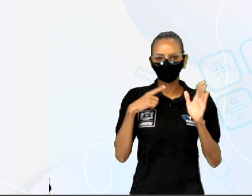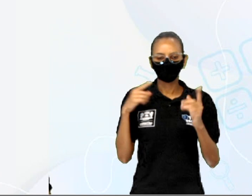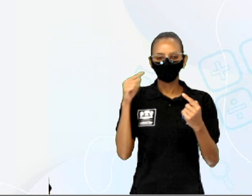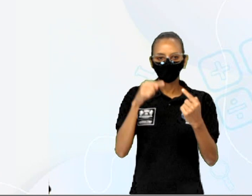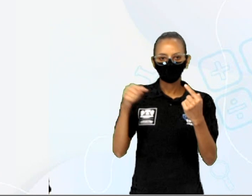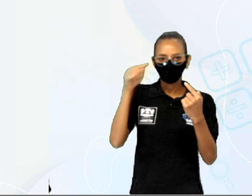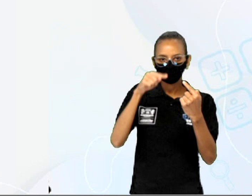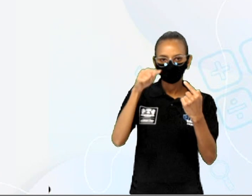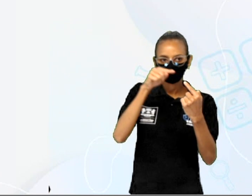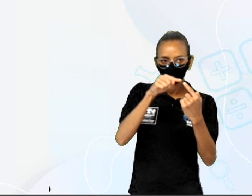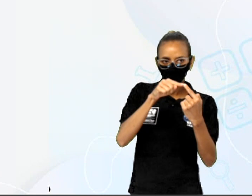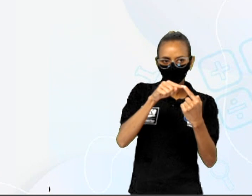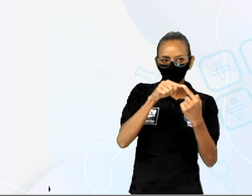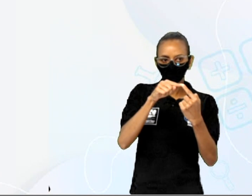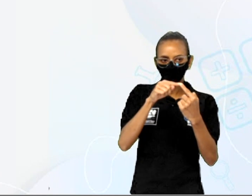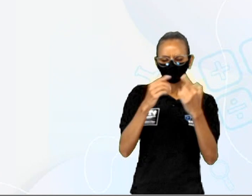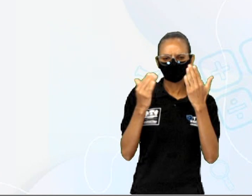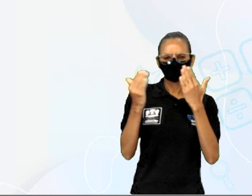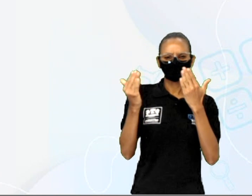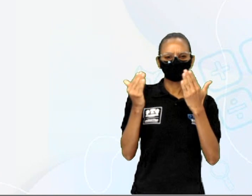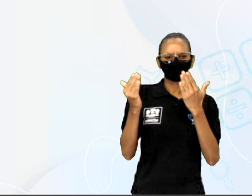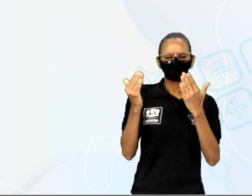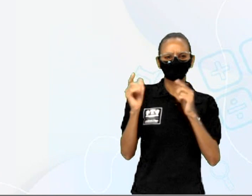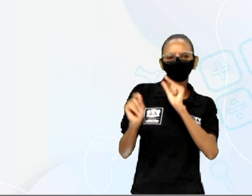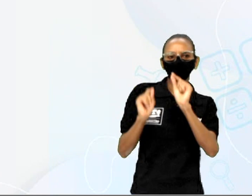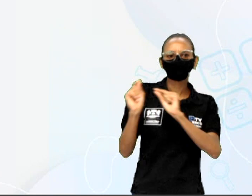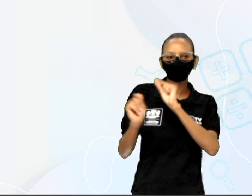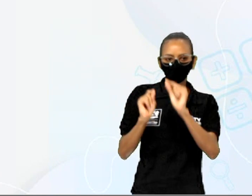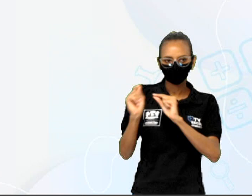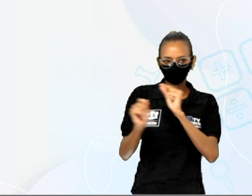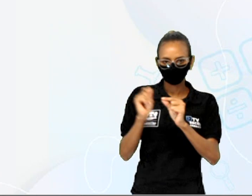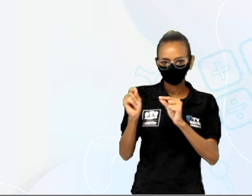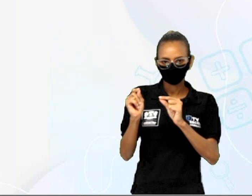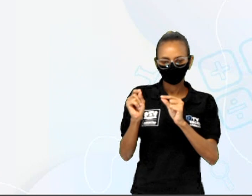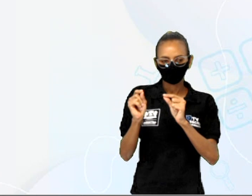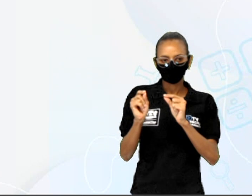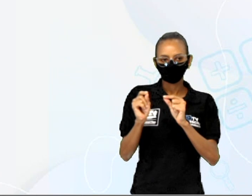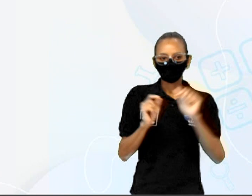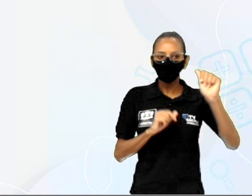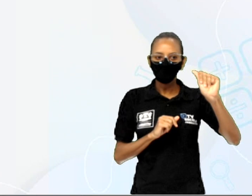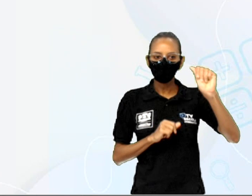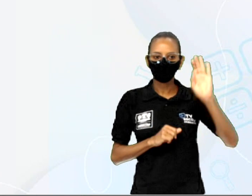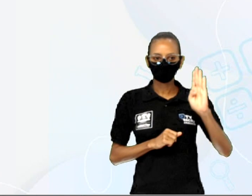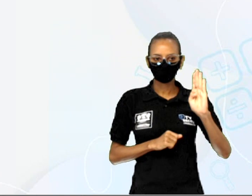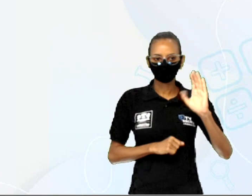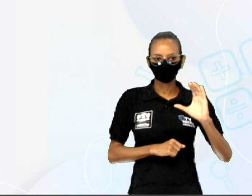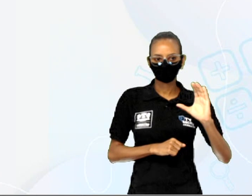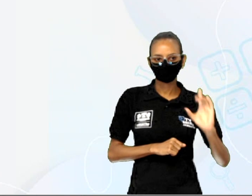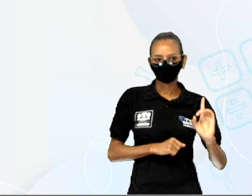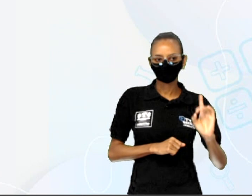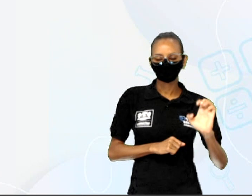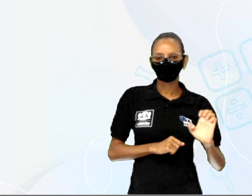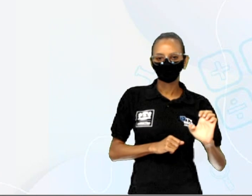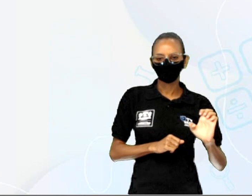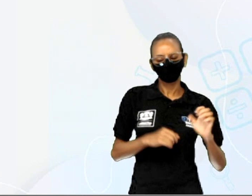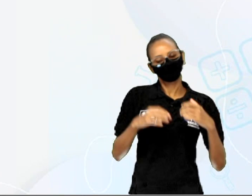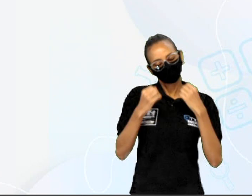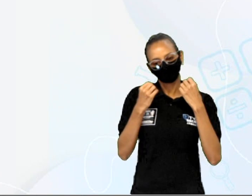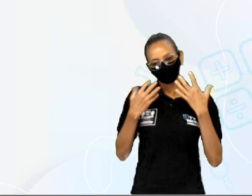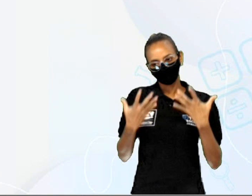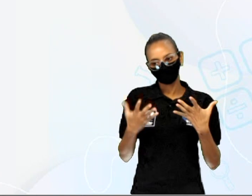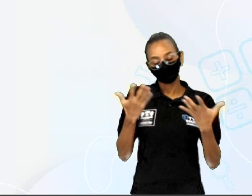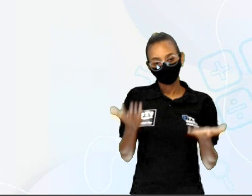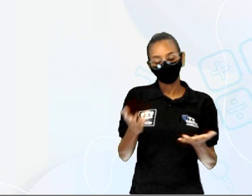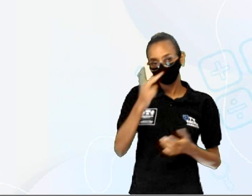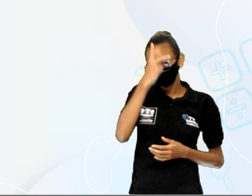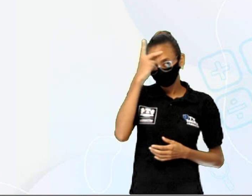efeito de dúvida, desconfiança, humor, medo ou raiva? Bom, apesar de muita gente